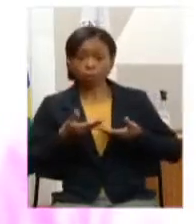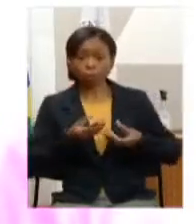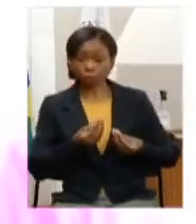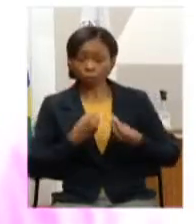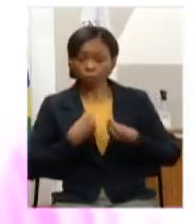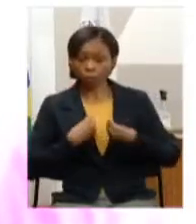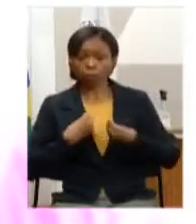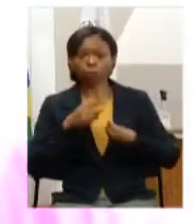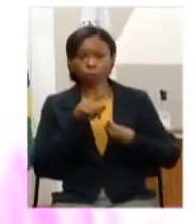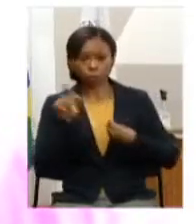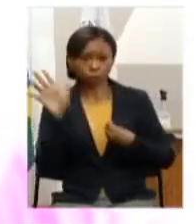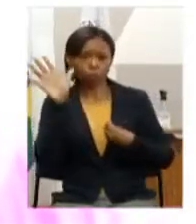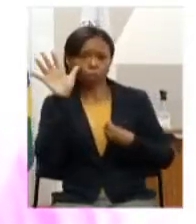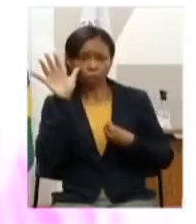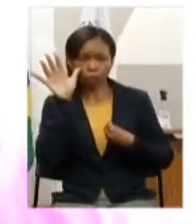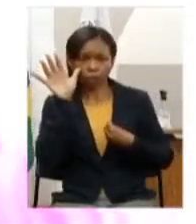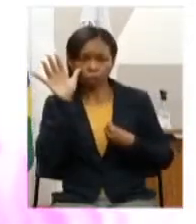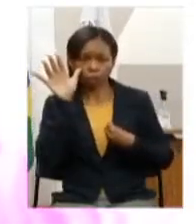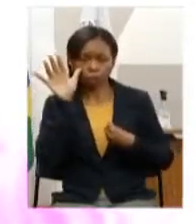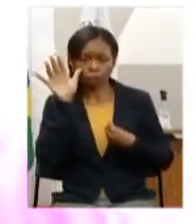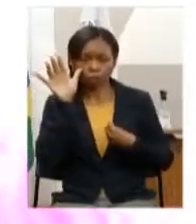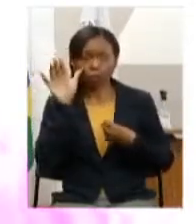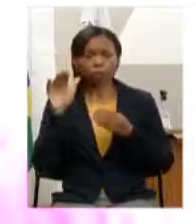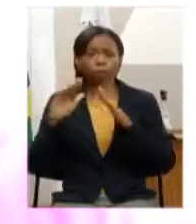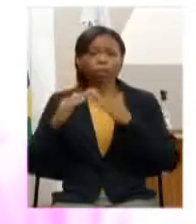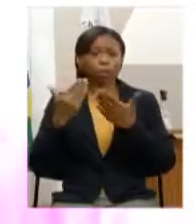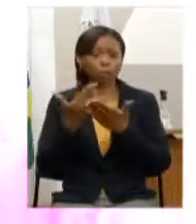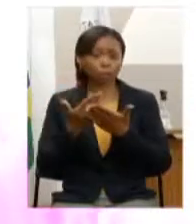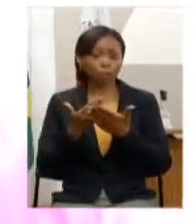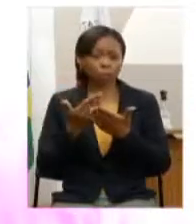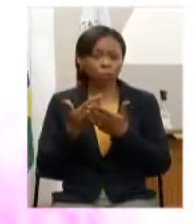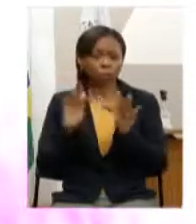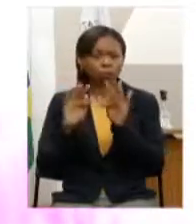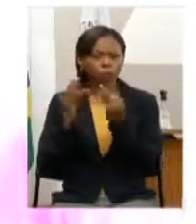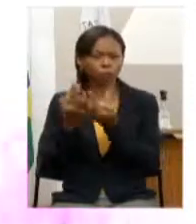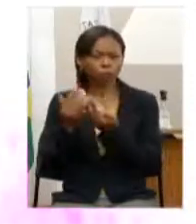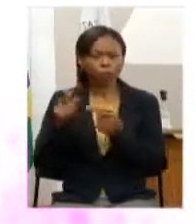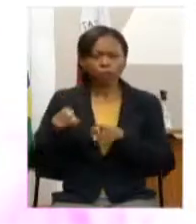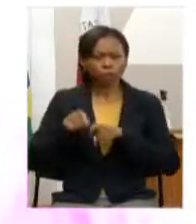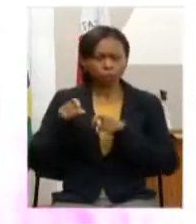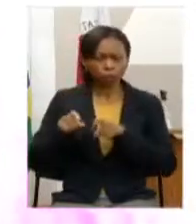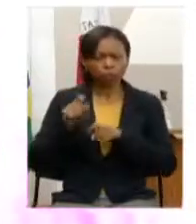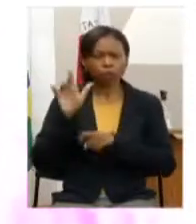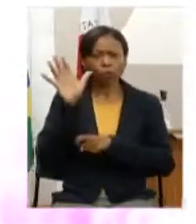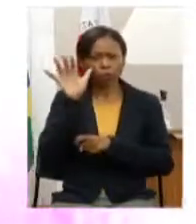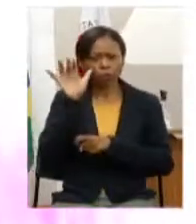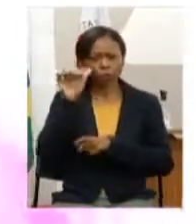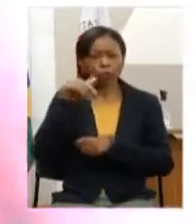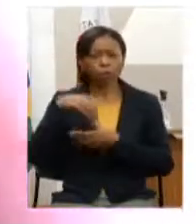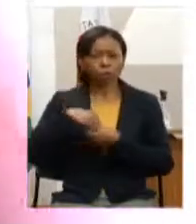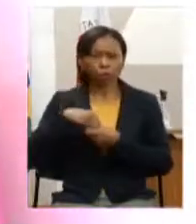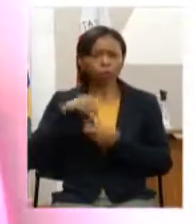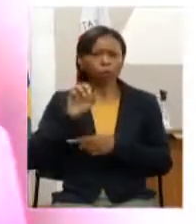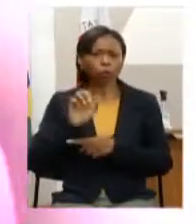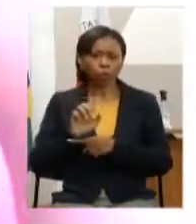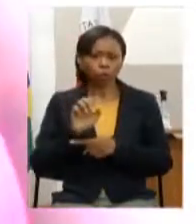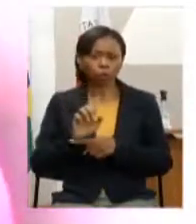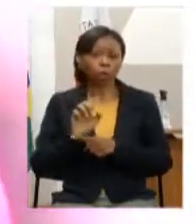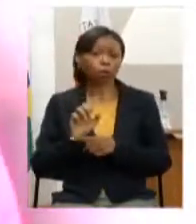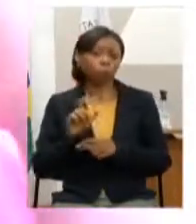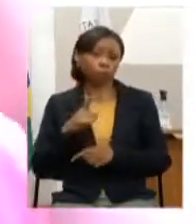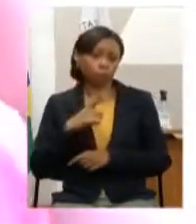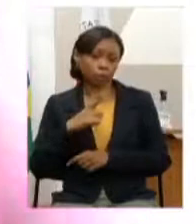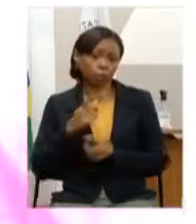está assistindo tem gente das escolas famílias agrícolas as 22 escolas famílias agrícolas no Estado assistindo a nossa